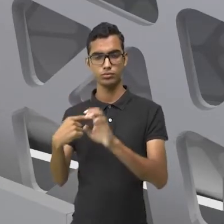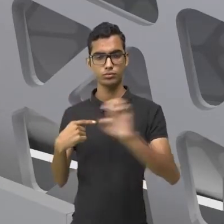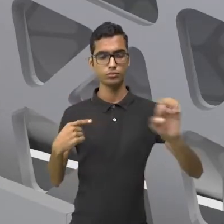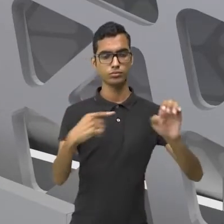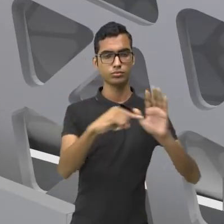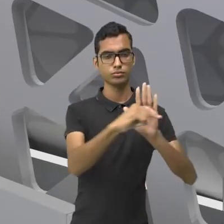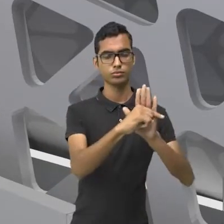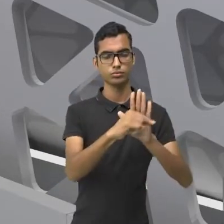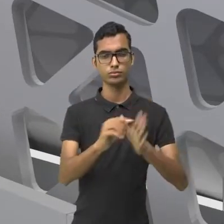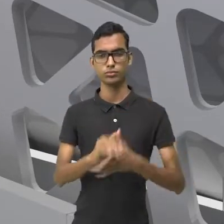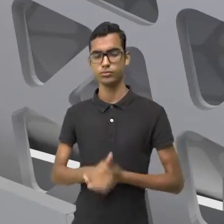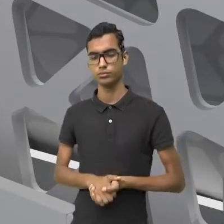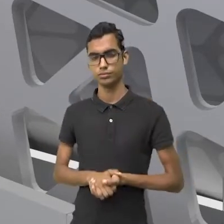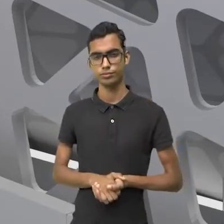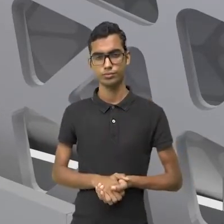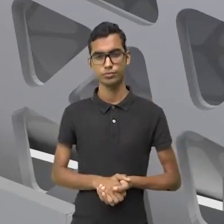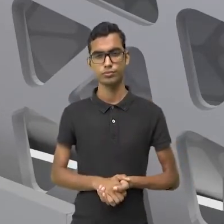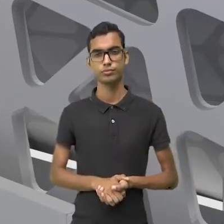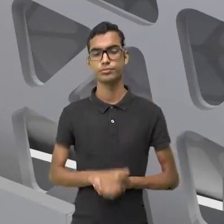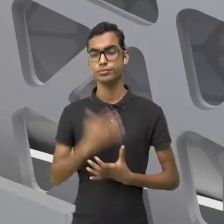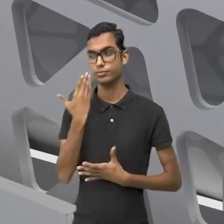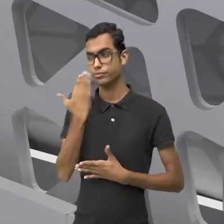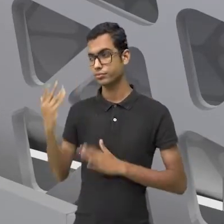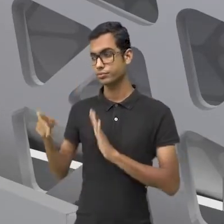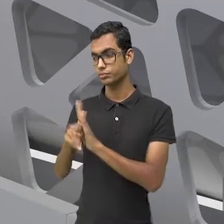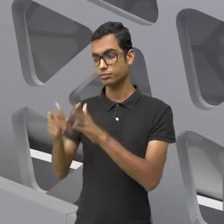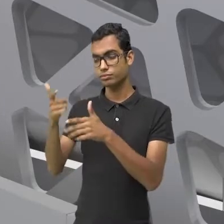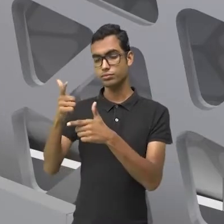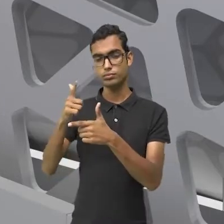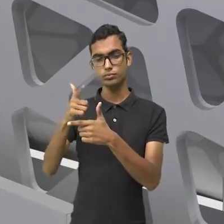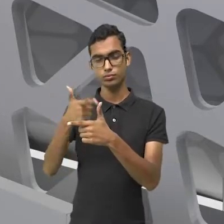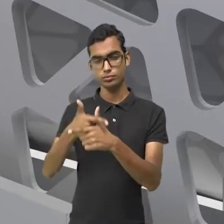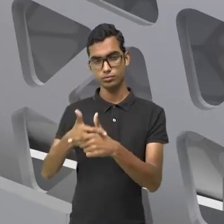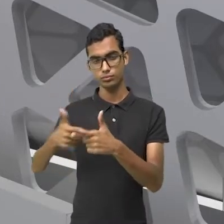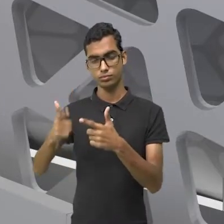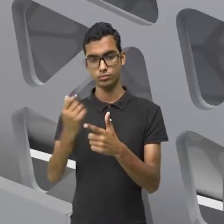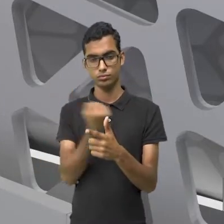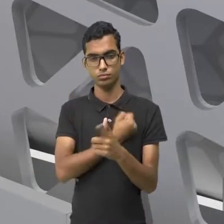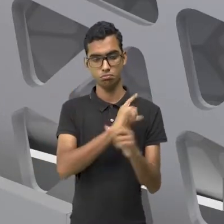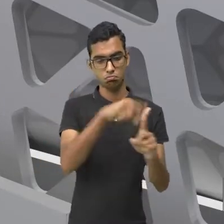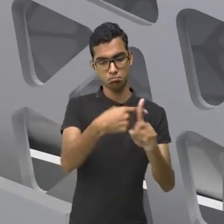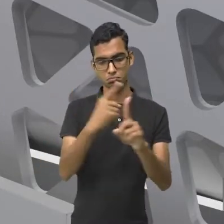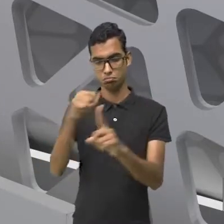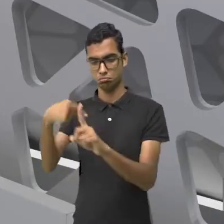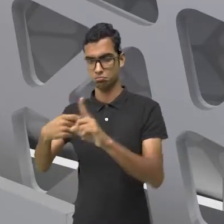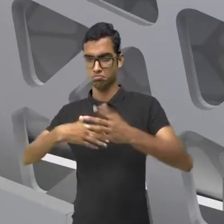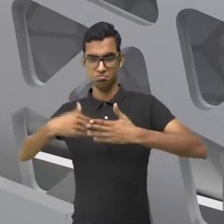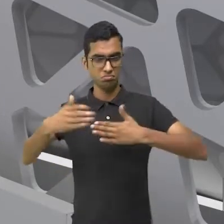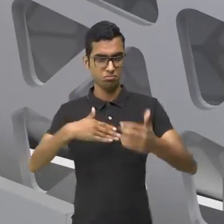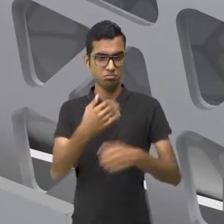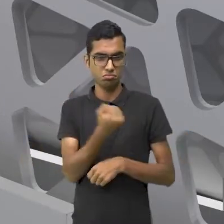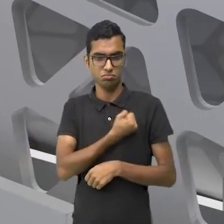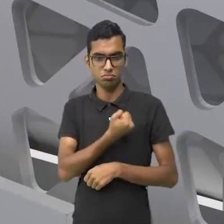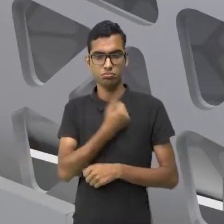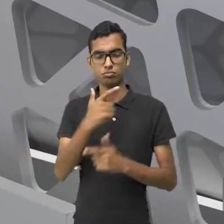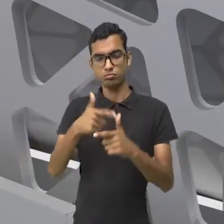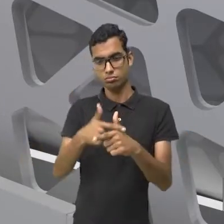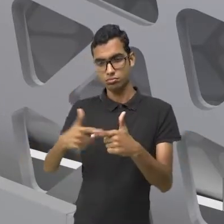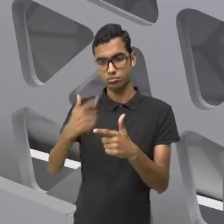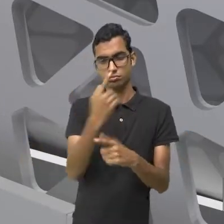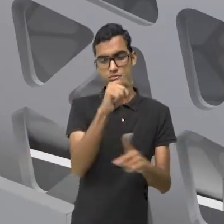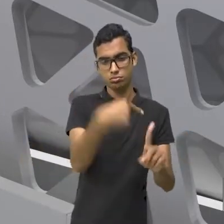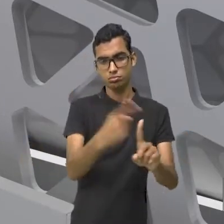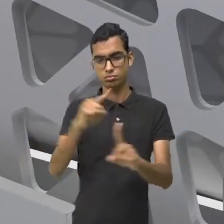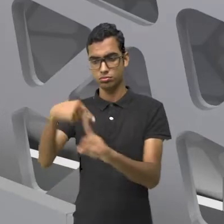O que nós vimos até agora? Que a divisão de sinais iguais, não importando o número, não importa. Divisão de sinais